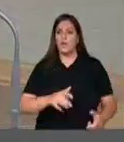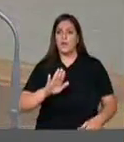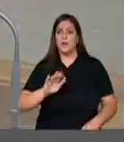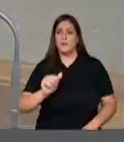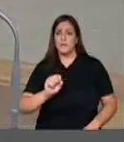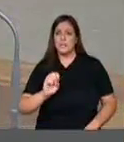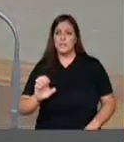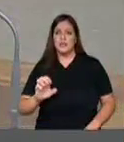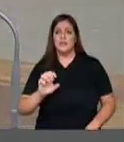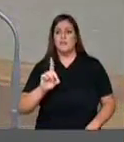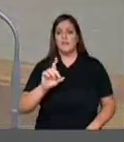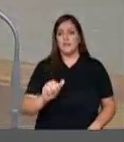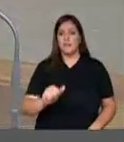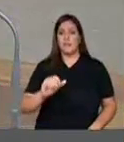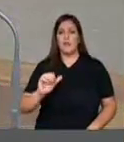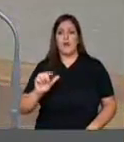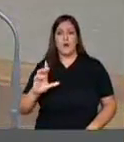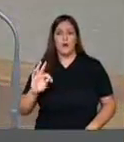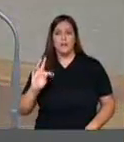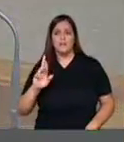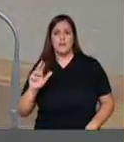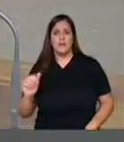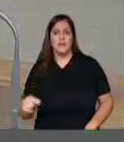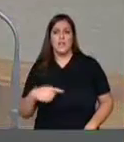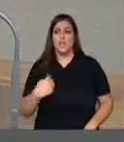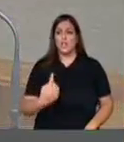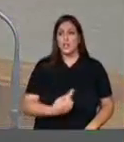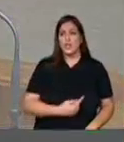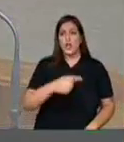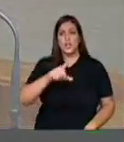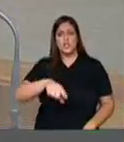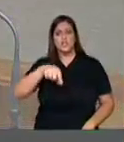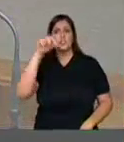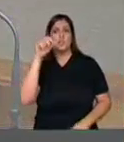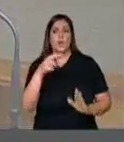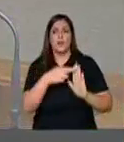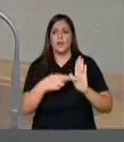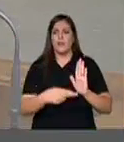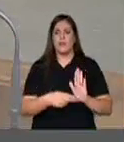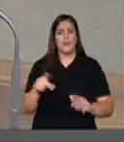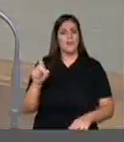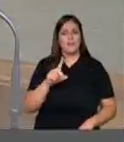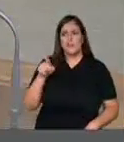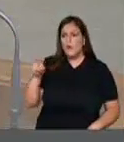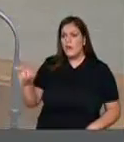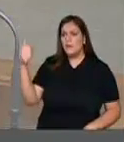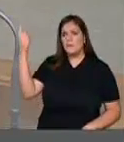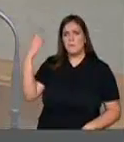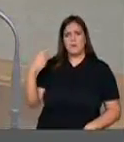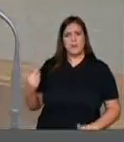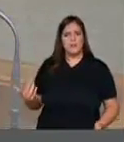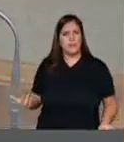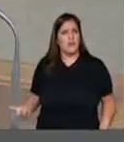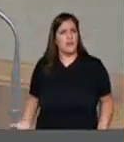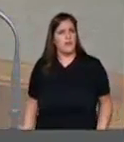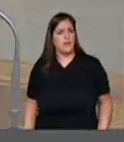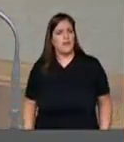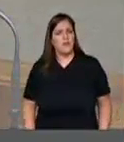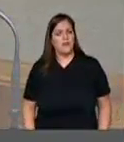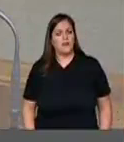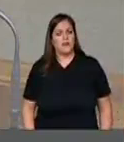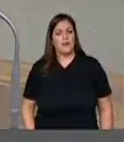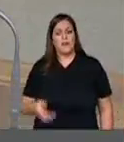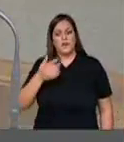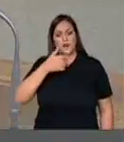definido por nós e não esta vergonhosa submissão que ontem lembramos